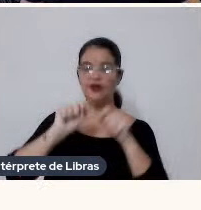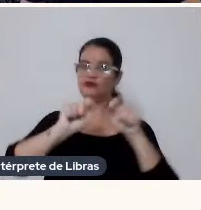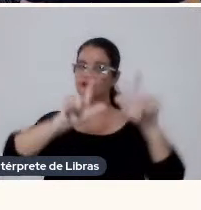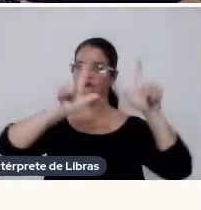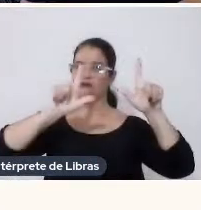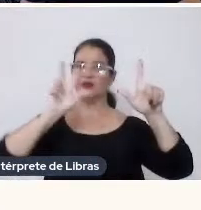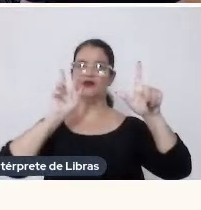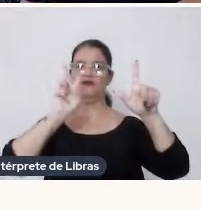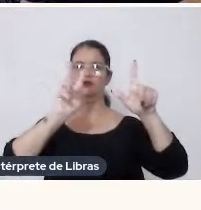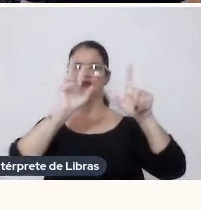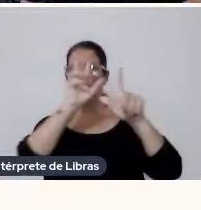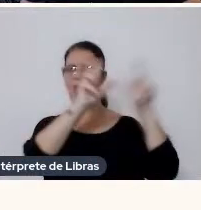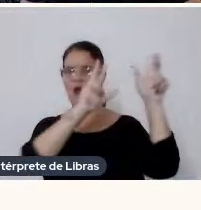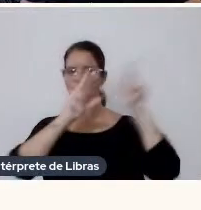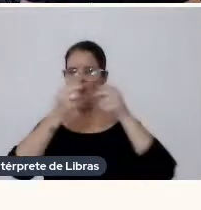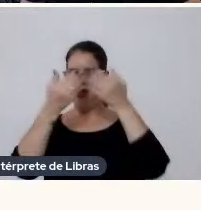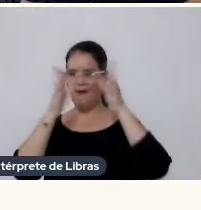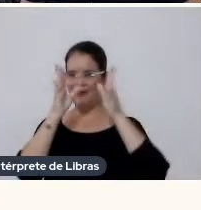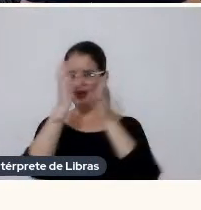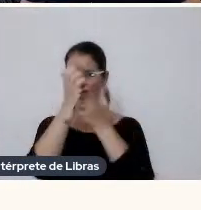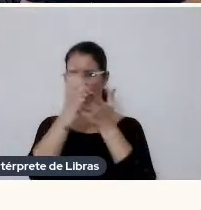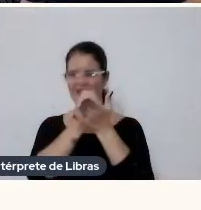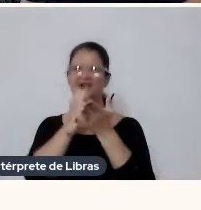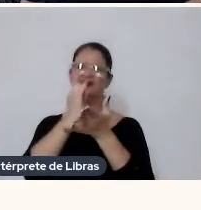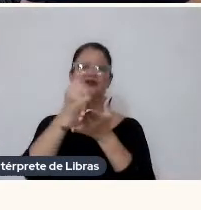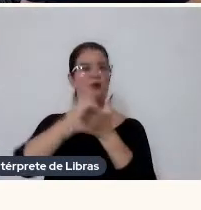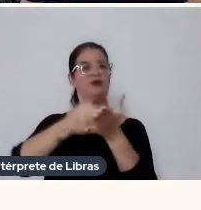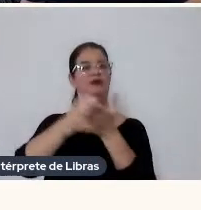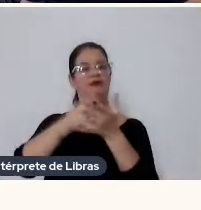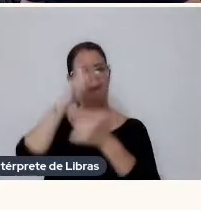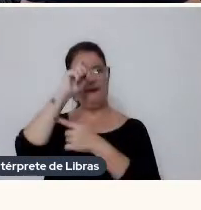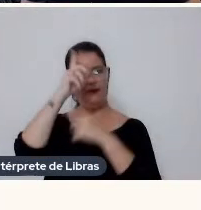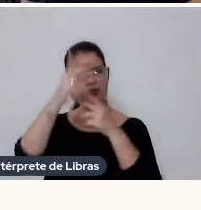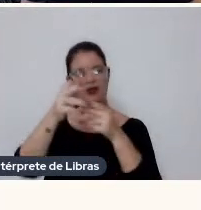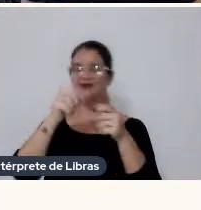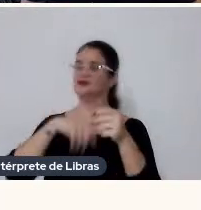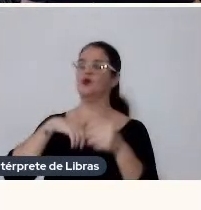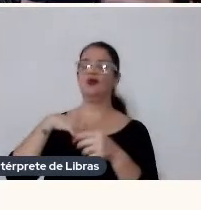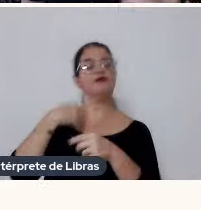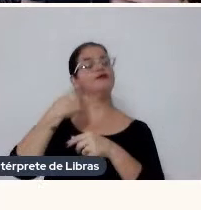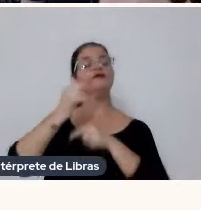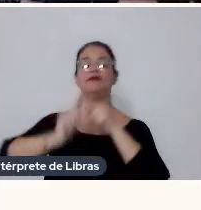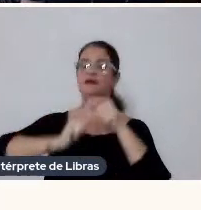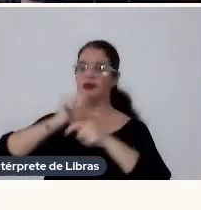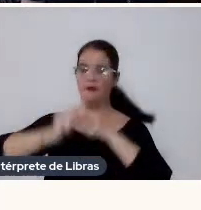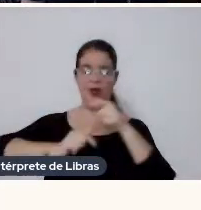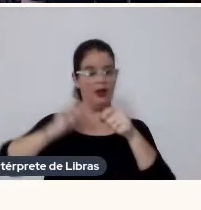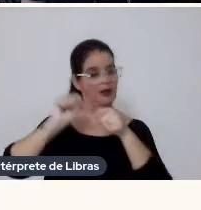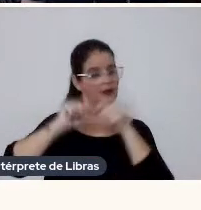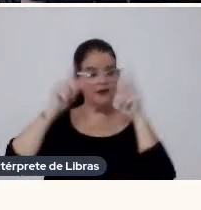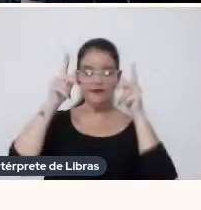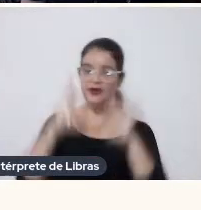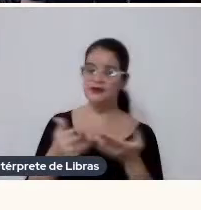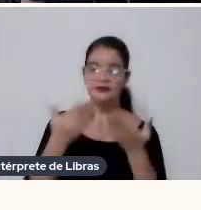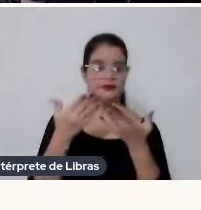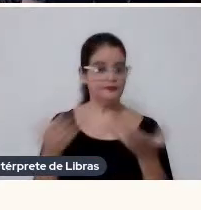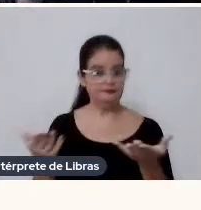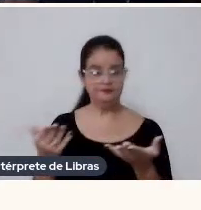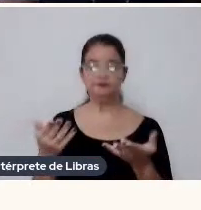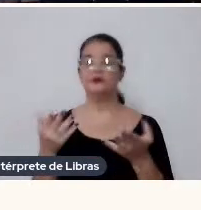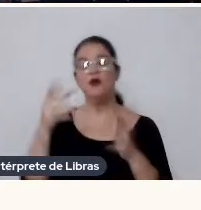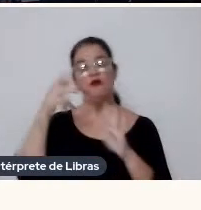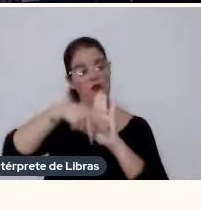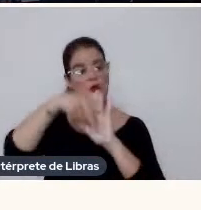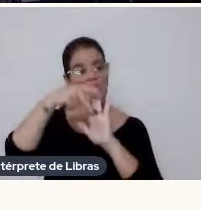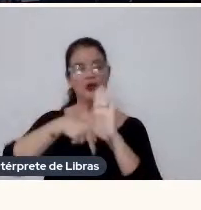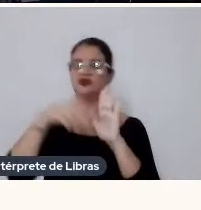abriu o edital, falei, cara, vamos tentar mandar isso, e se virar pra fazer, né, aí foi um projeto